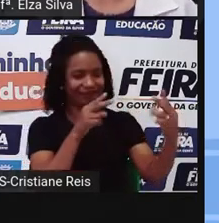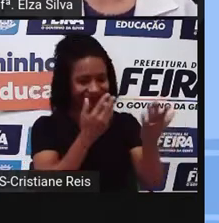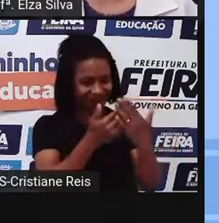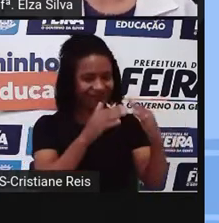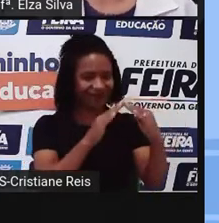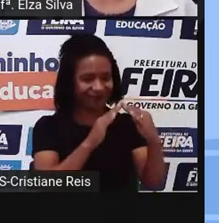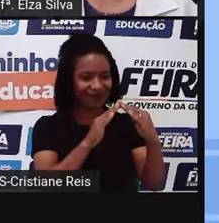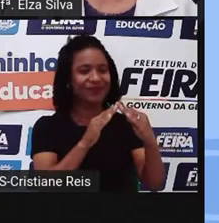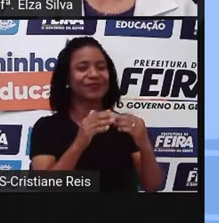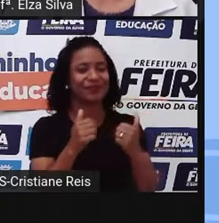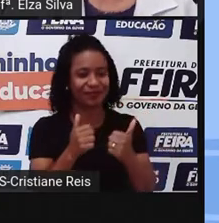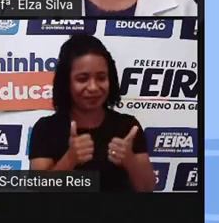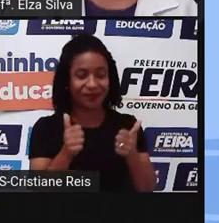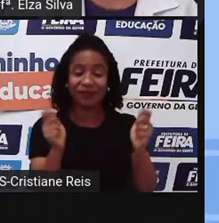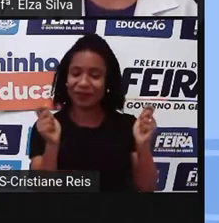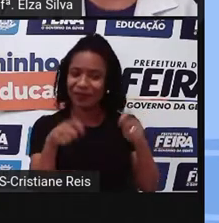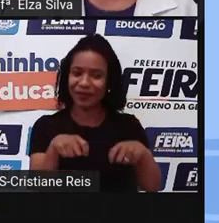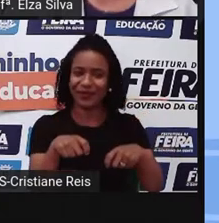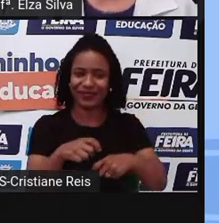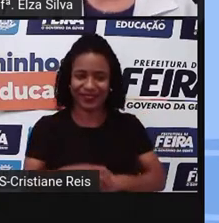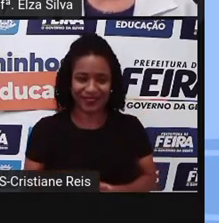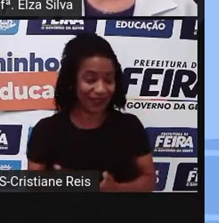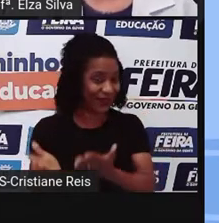escola. Ok? Let's go!